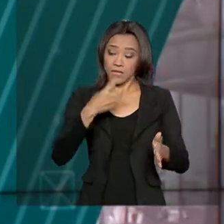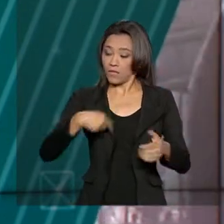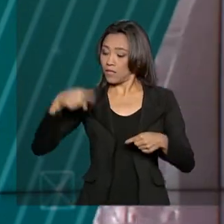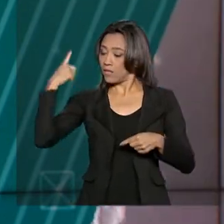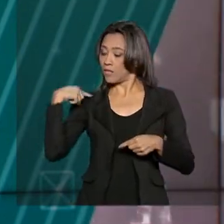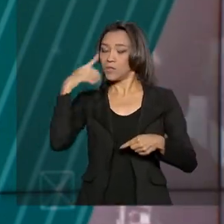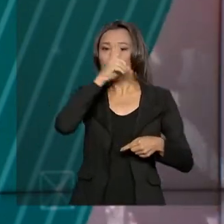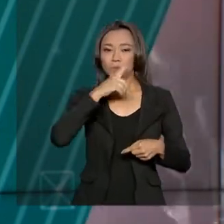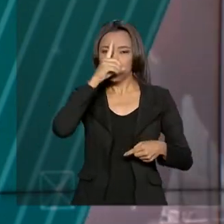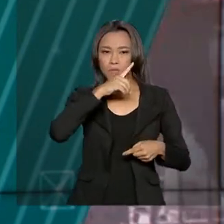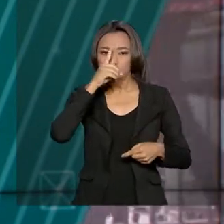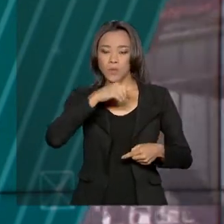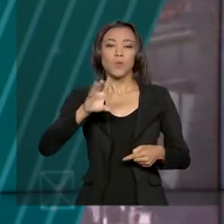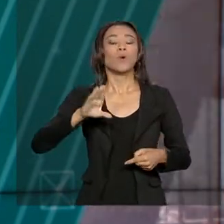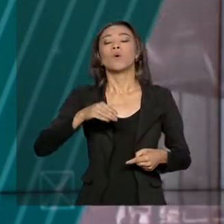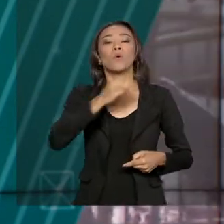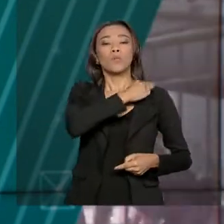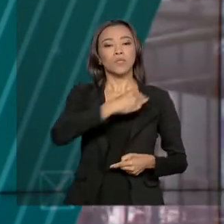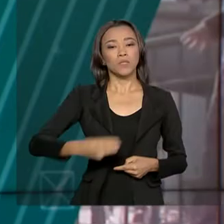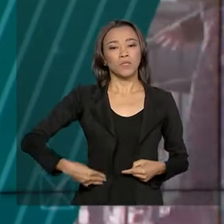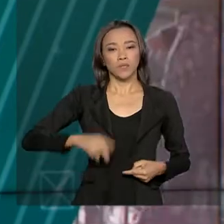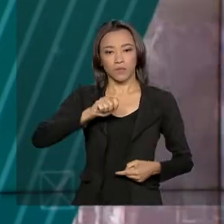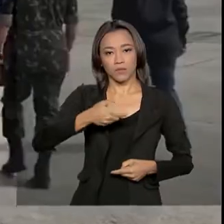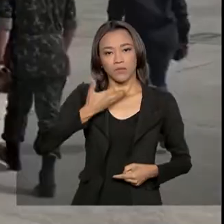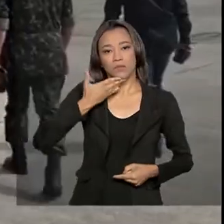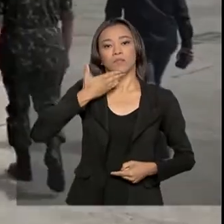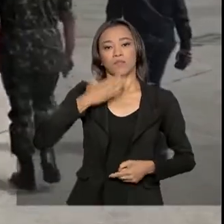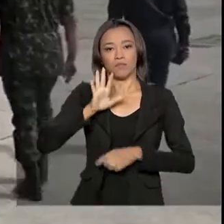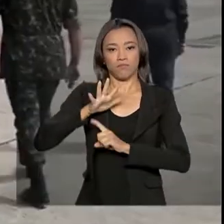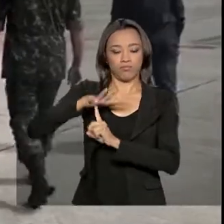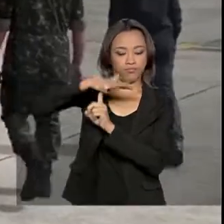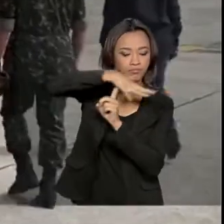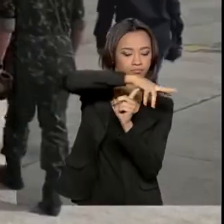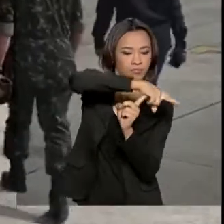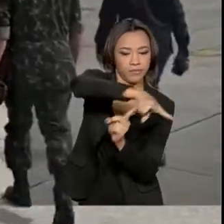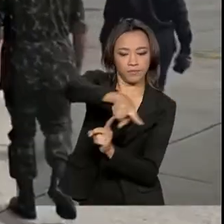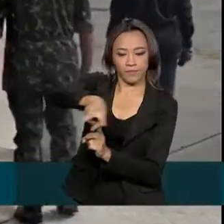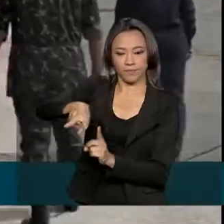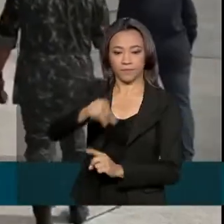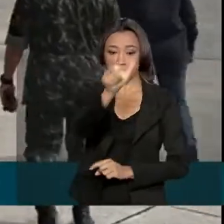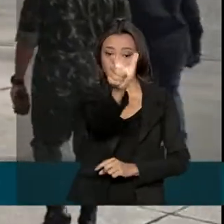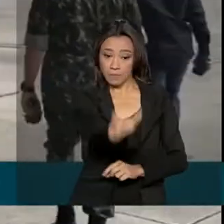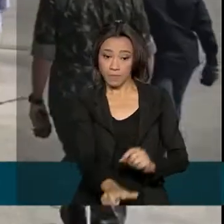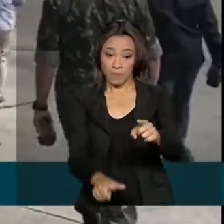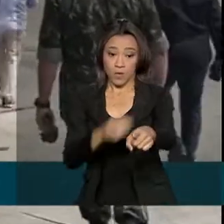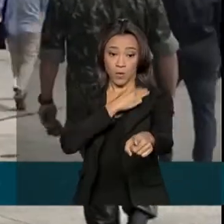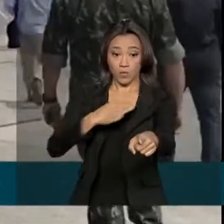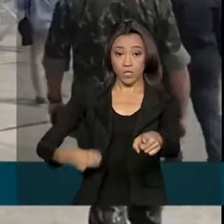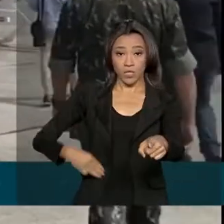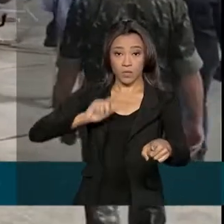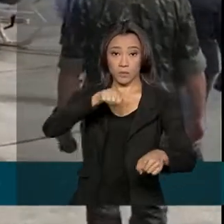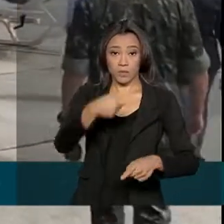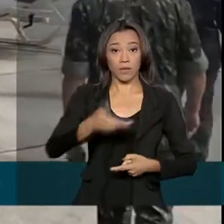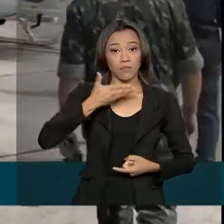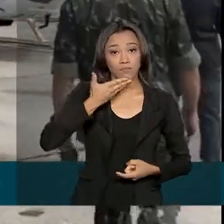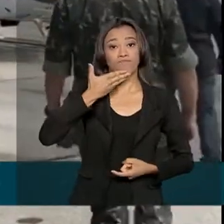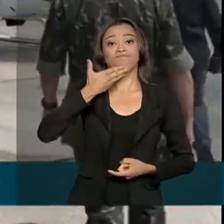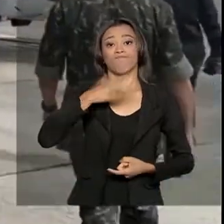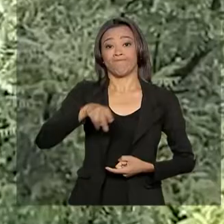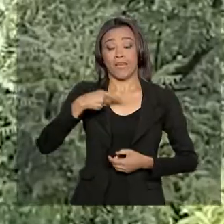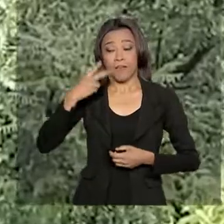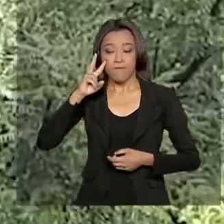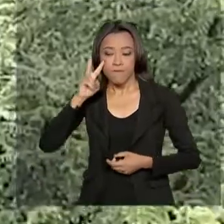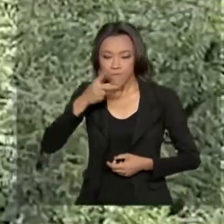Canuto, sobrevoou as regiões mais afetadas. O ministro Gustavo Canuto sobrevoou as áreas mais